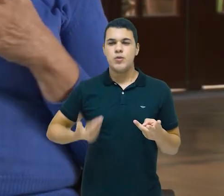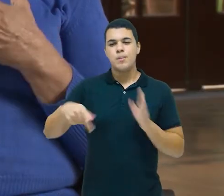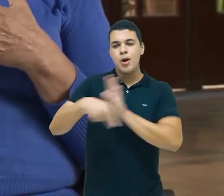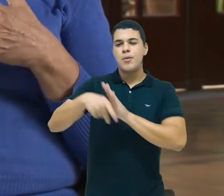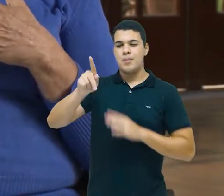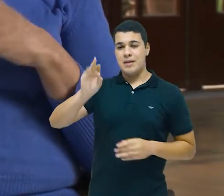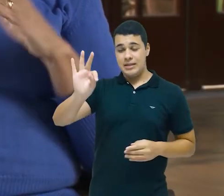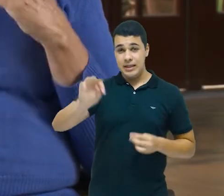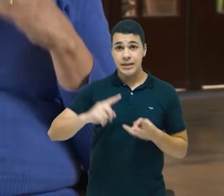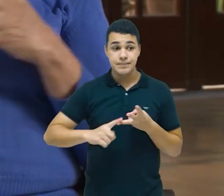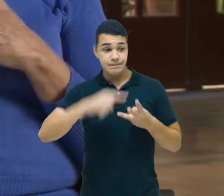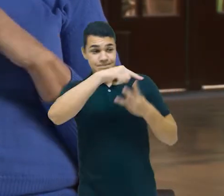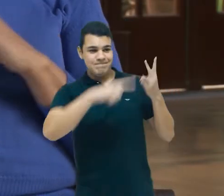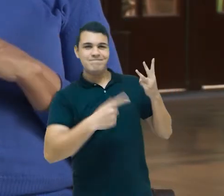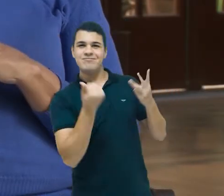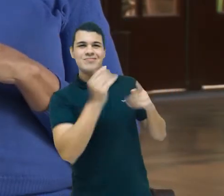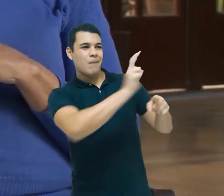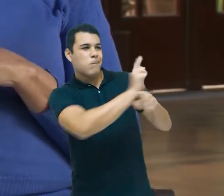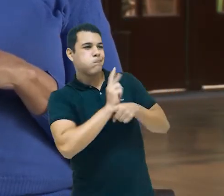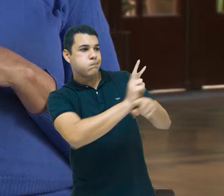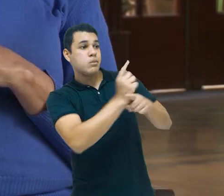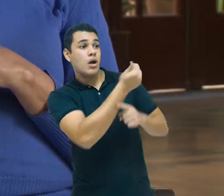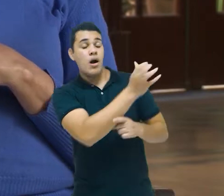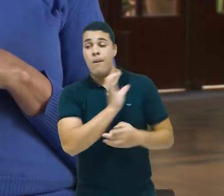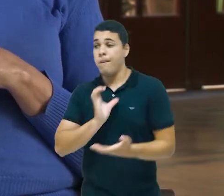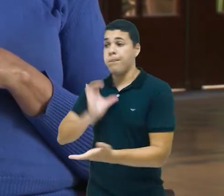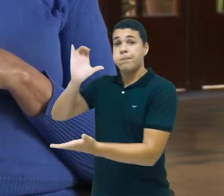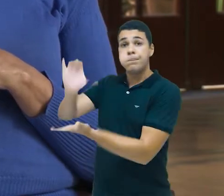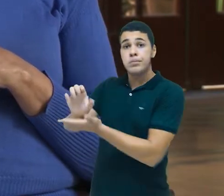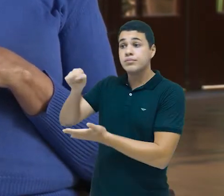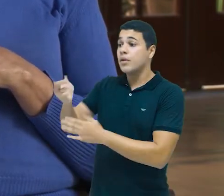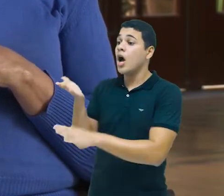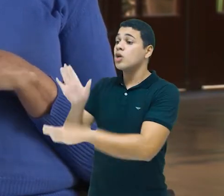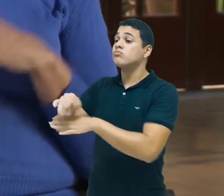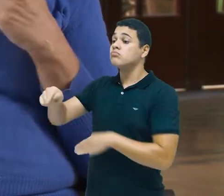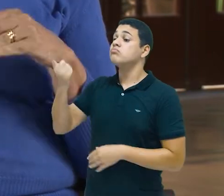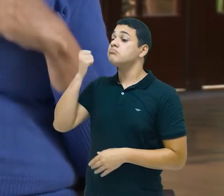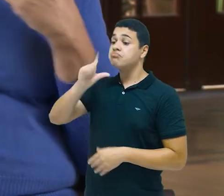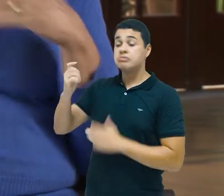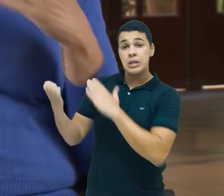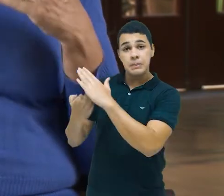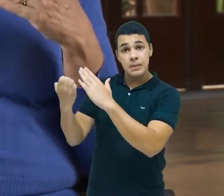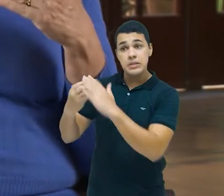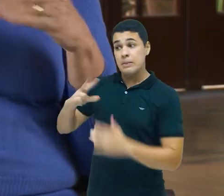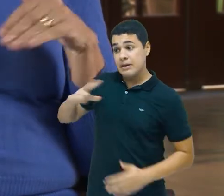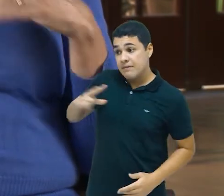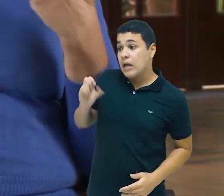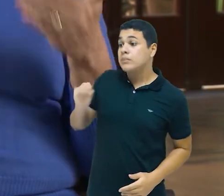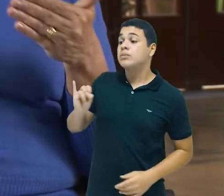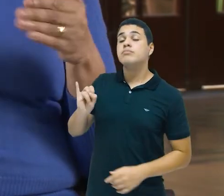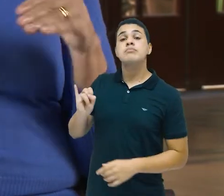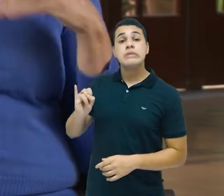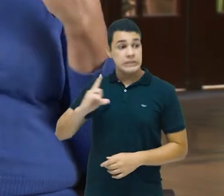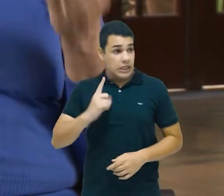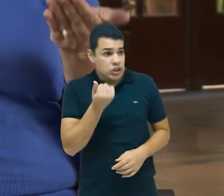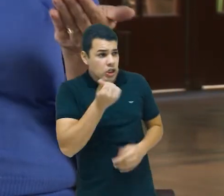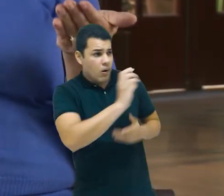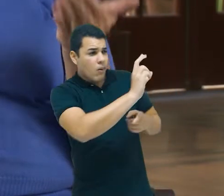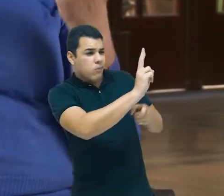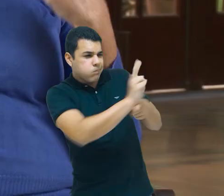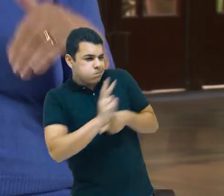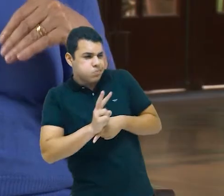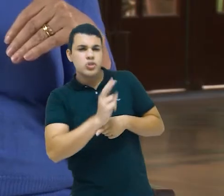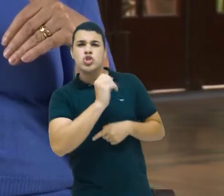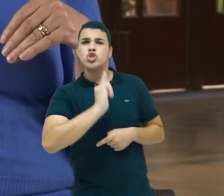PT. Então, isso é uma política, obviamente, de apoio, né? Se tem crédito com juros mais